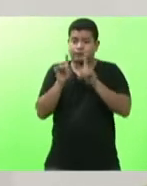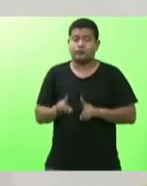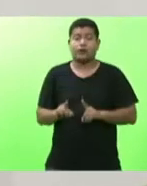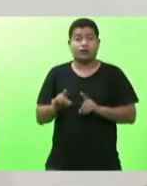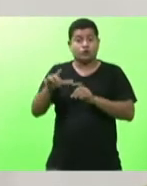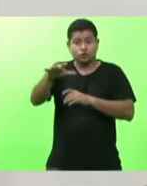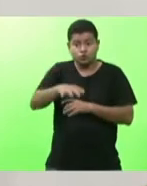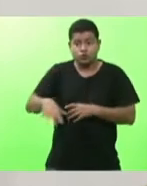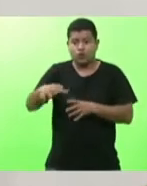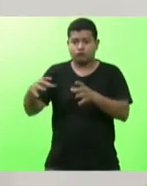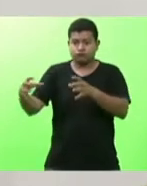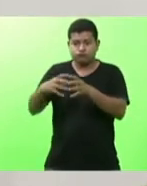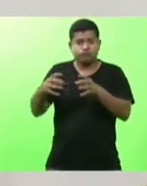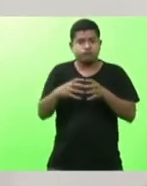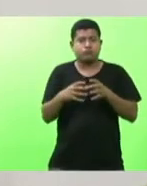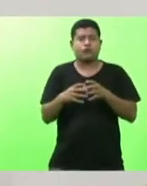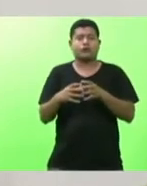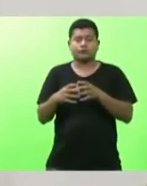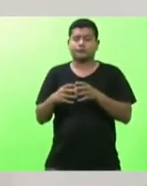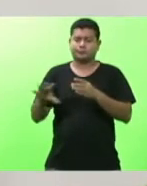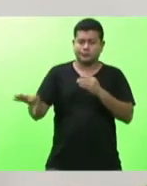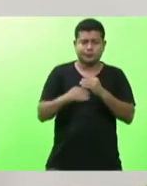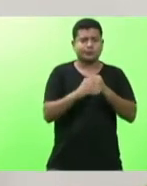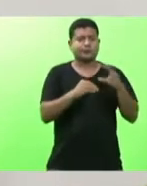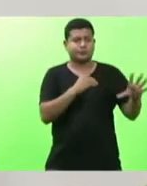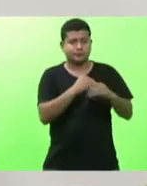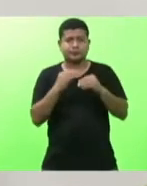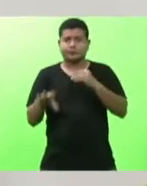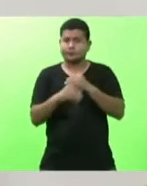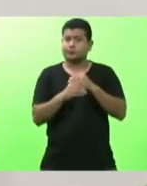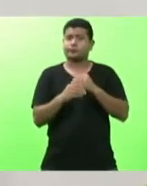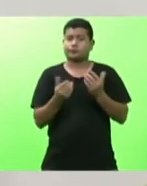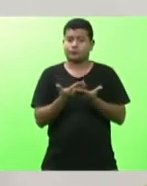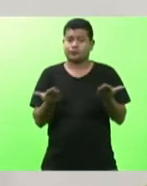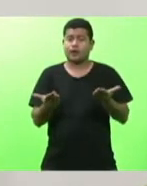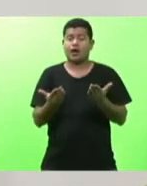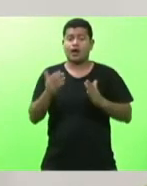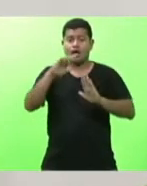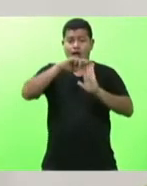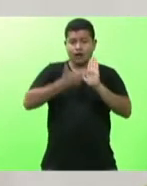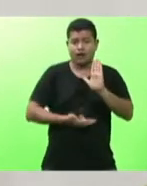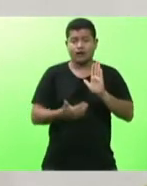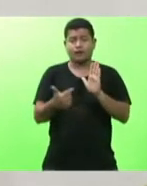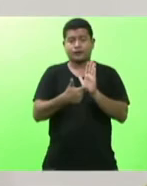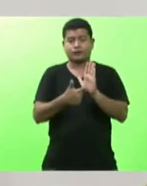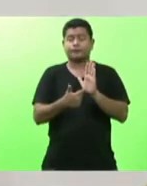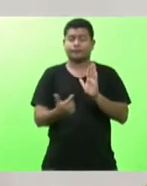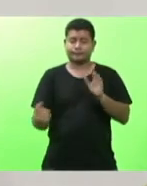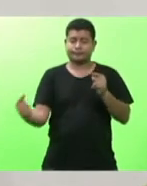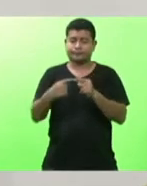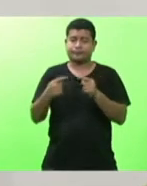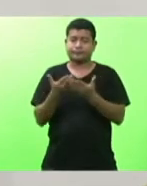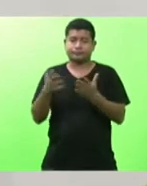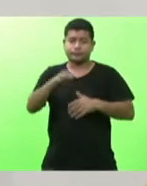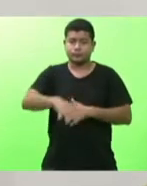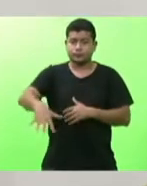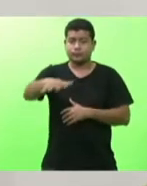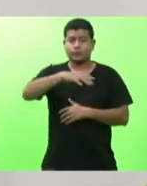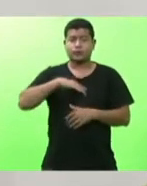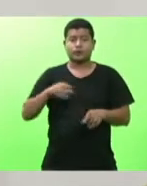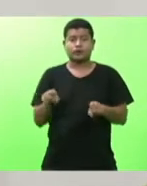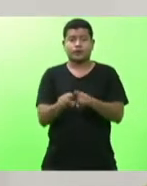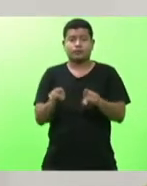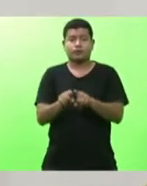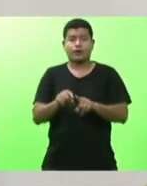grupos agora passam a ser amparados pela forma redacional que o projeto foi concebido e pelas melhorias que